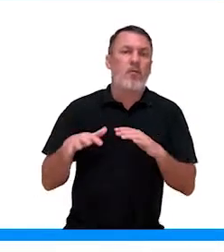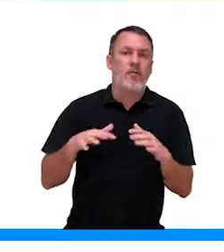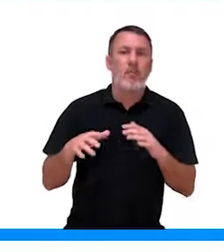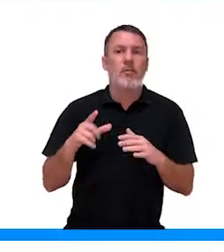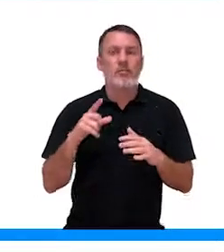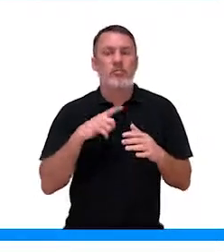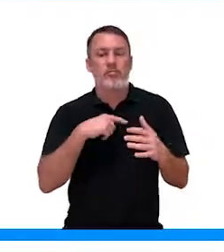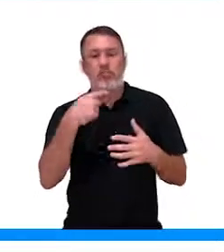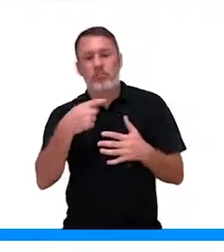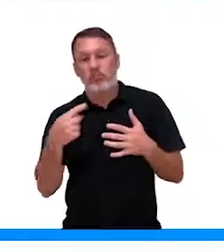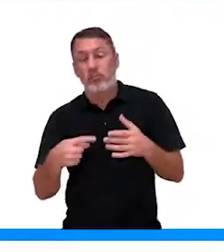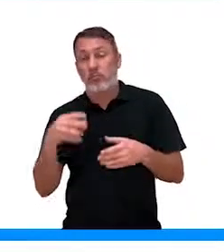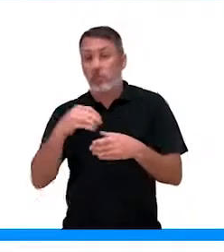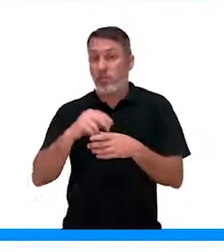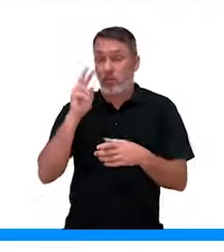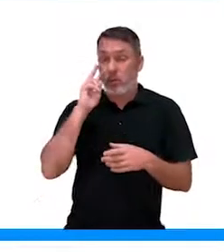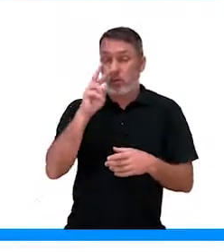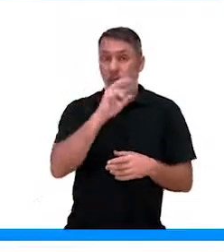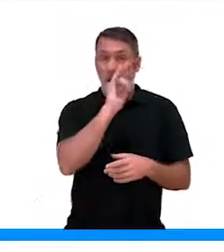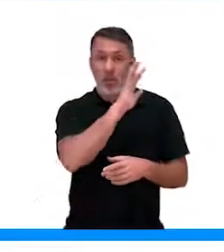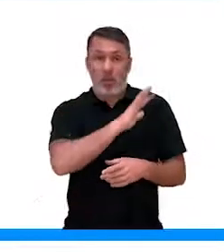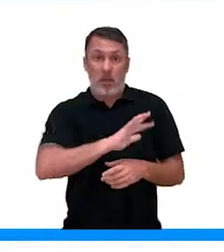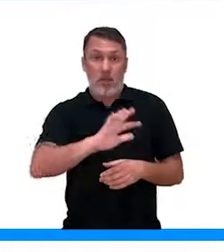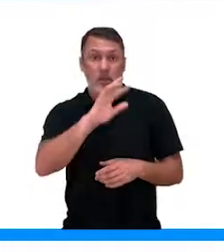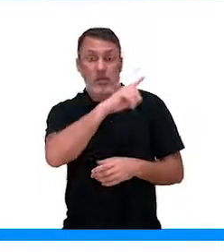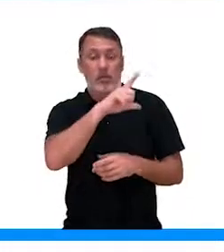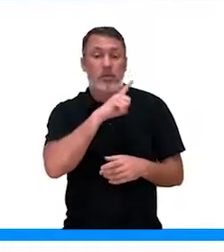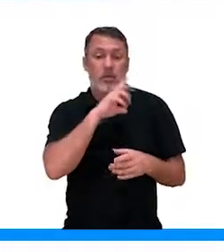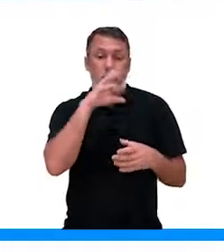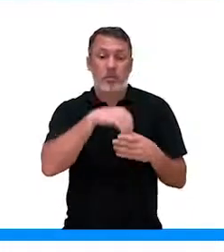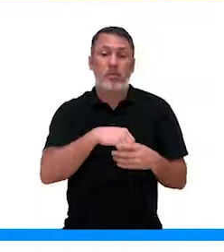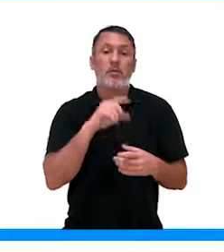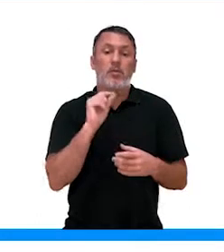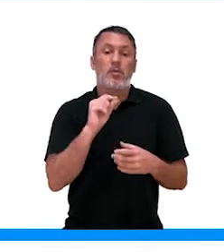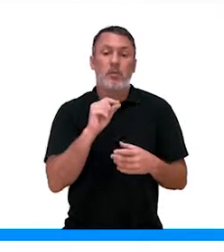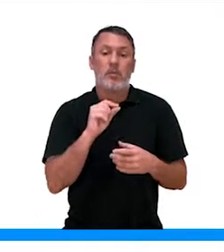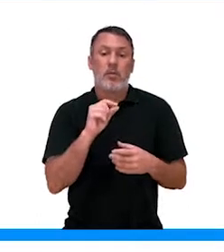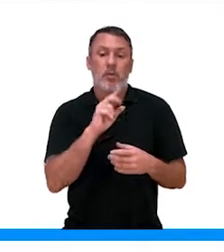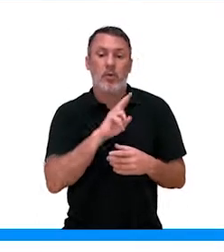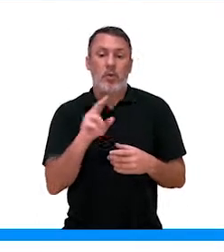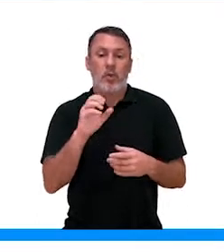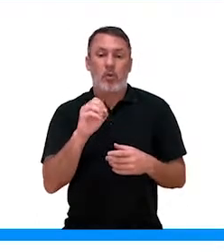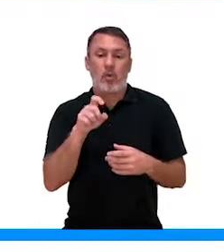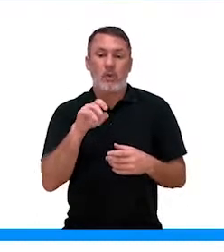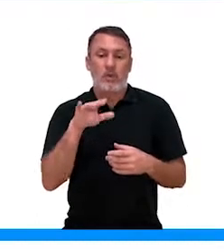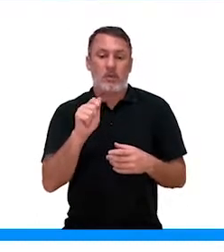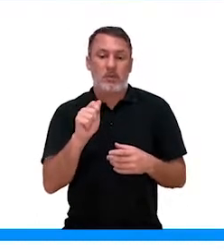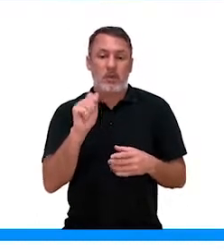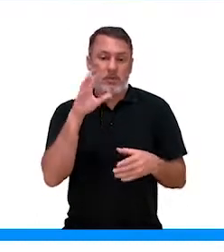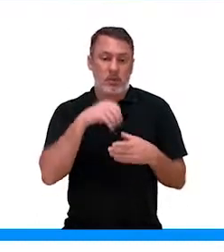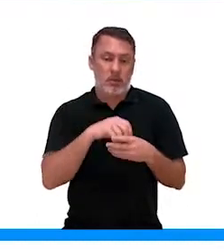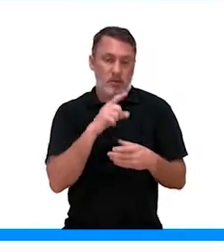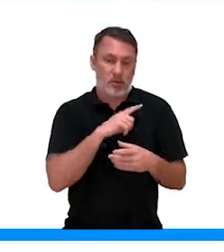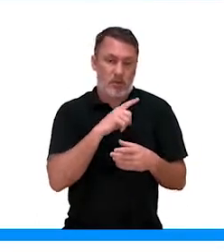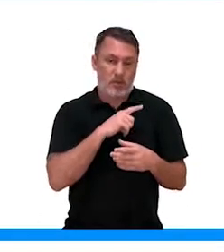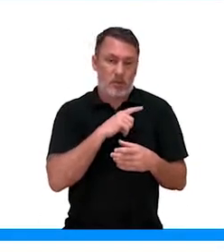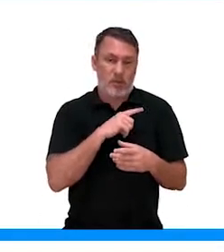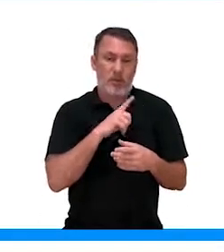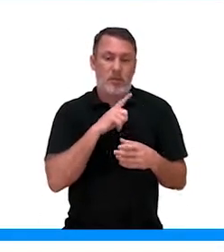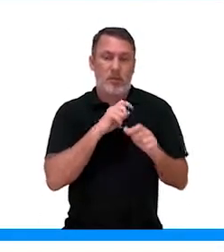Eles fizeram um experimento, podem observar aí na imagem, que eles viram que onde a alxina está presente,